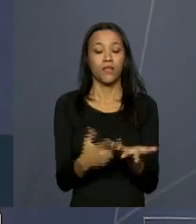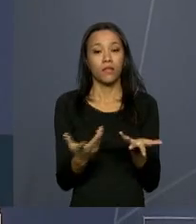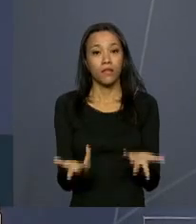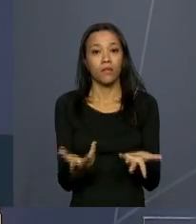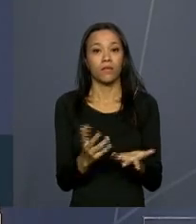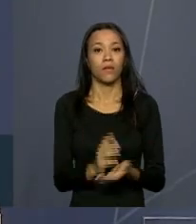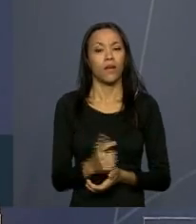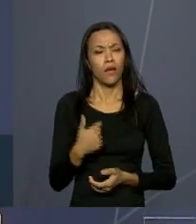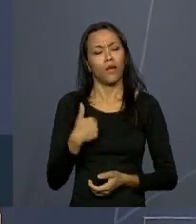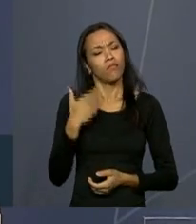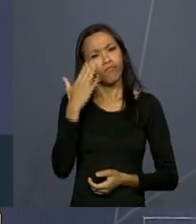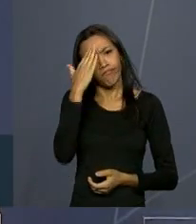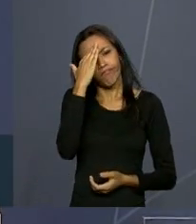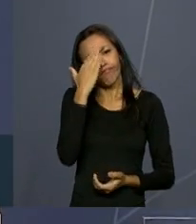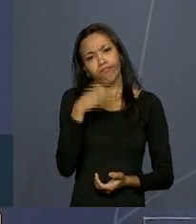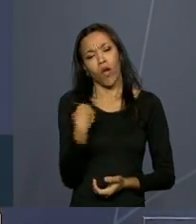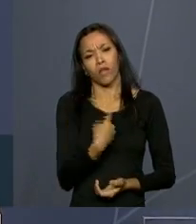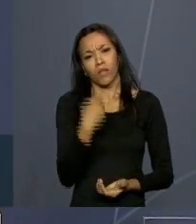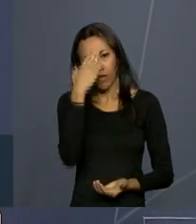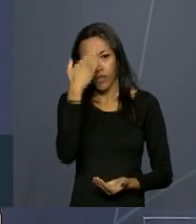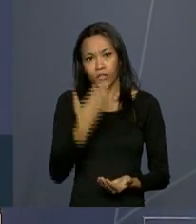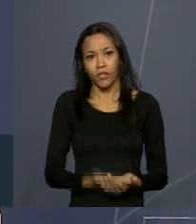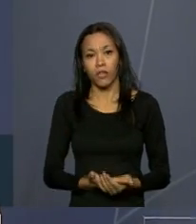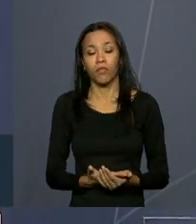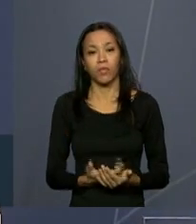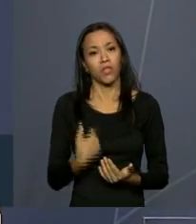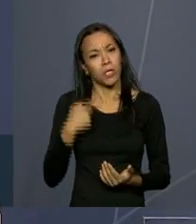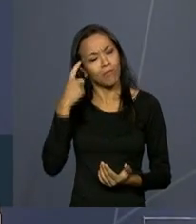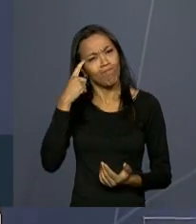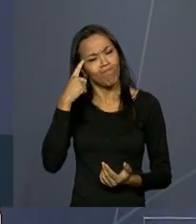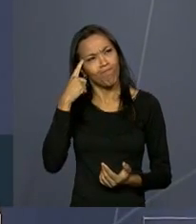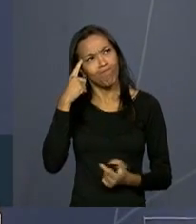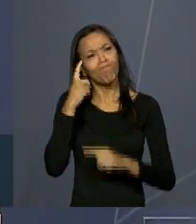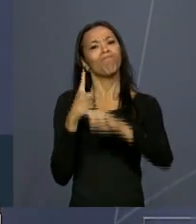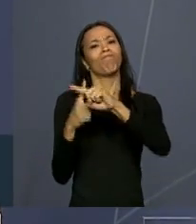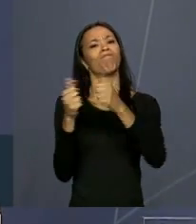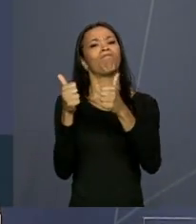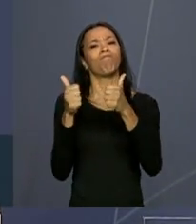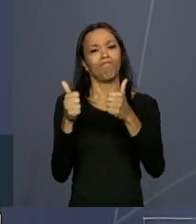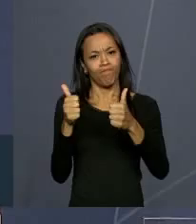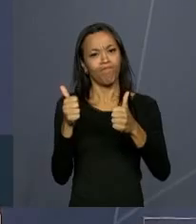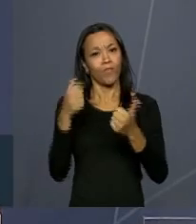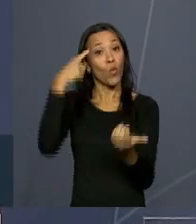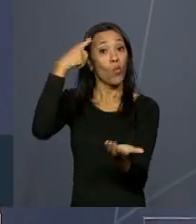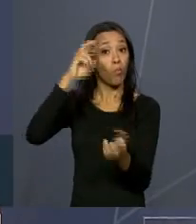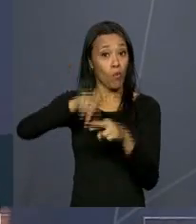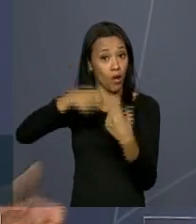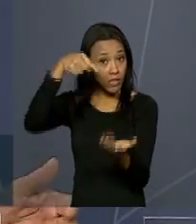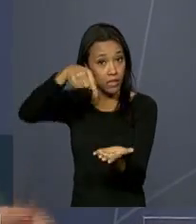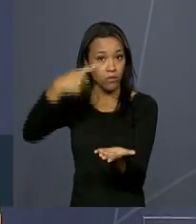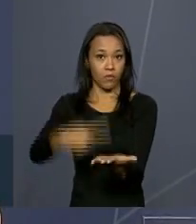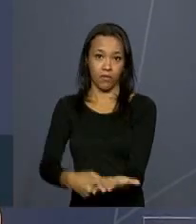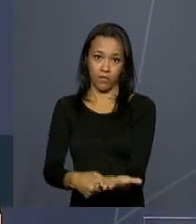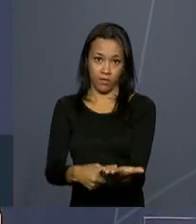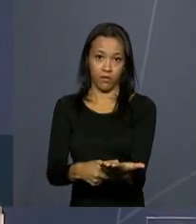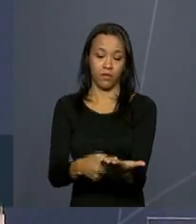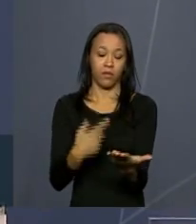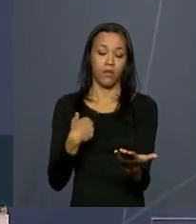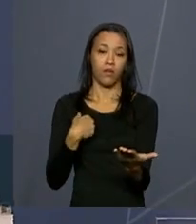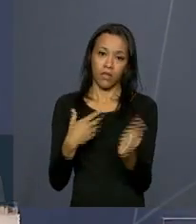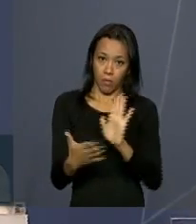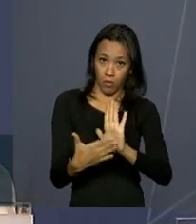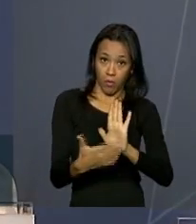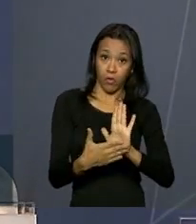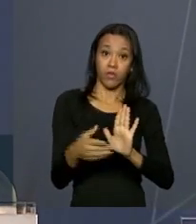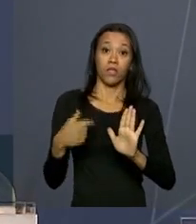acreditamos, somos muito otimistas em relação a esse acordo. Achamos que, do ponto de